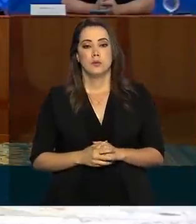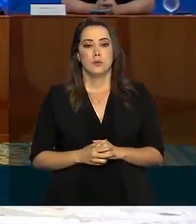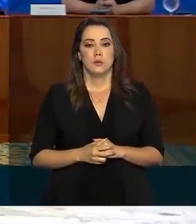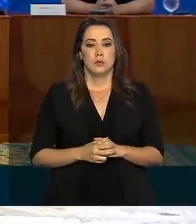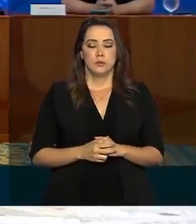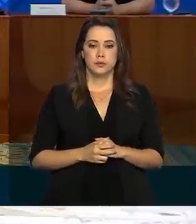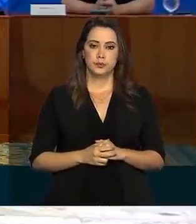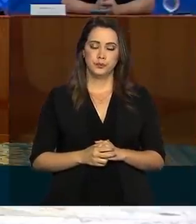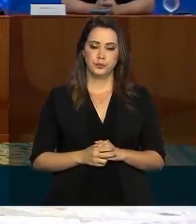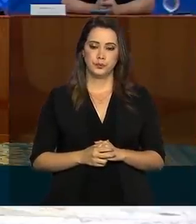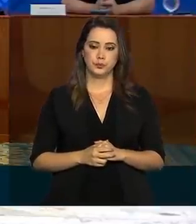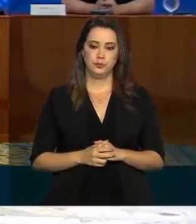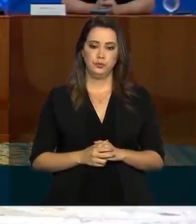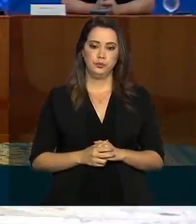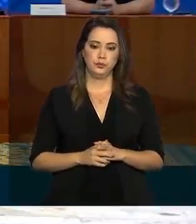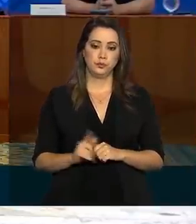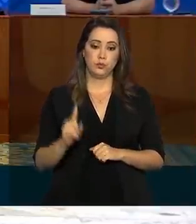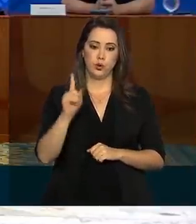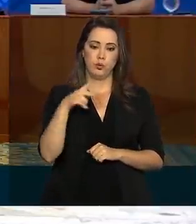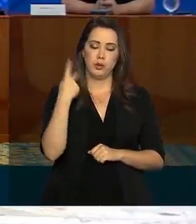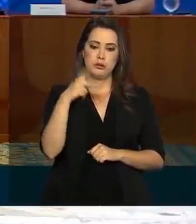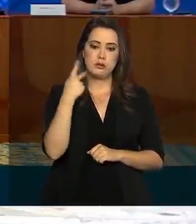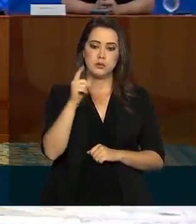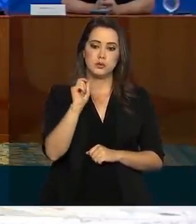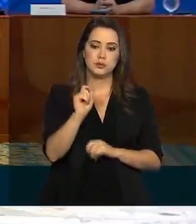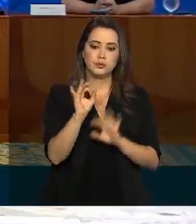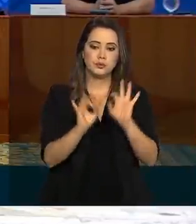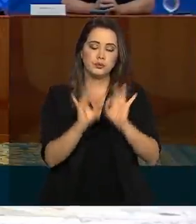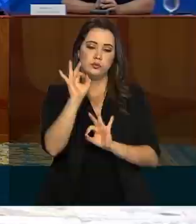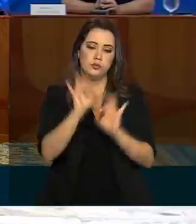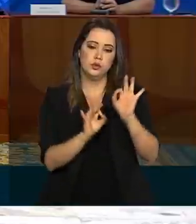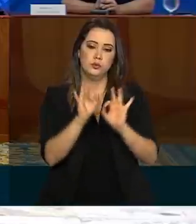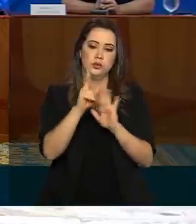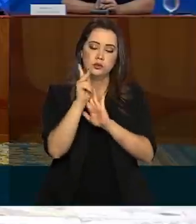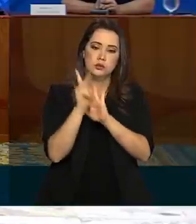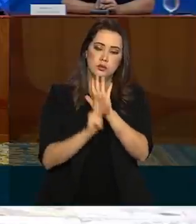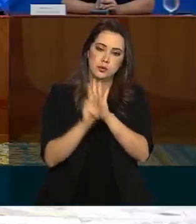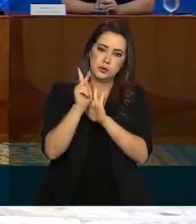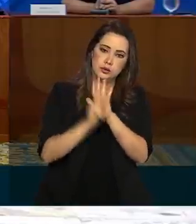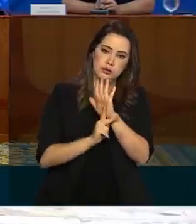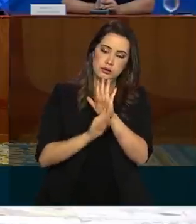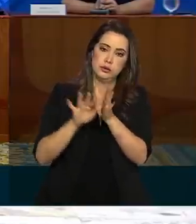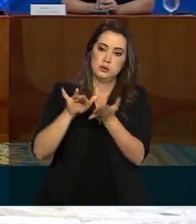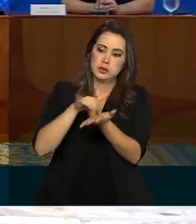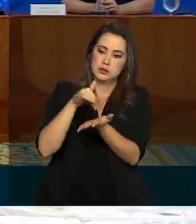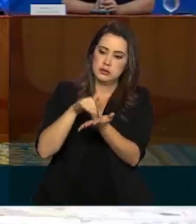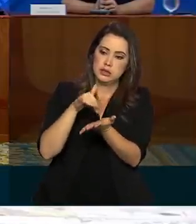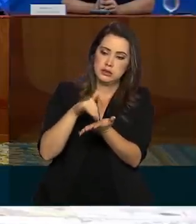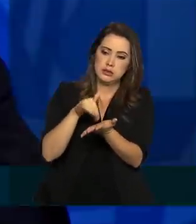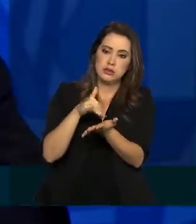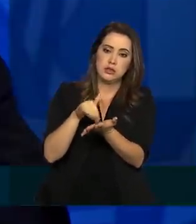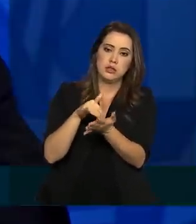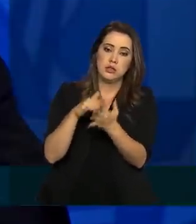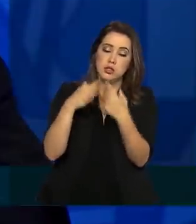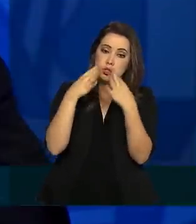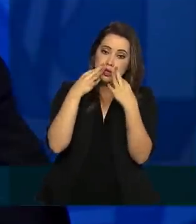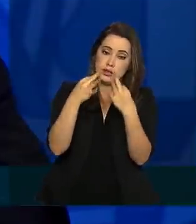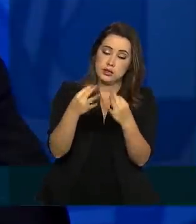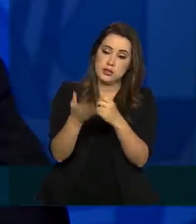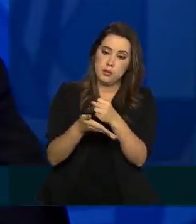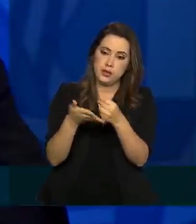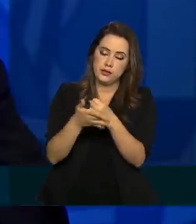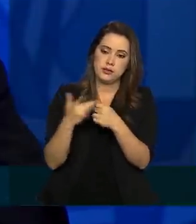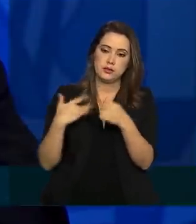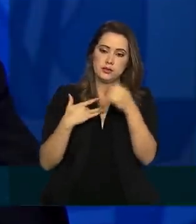Uma dessas políticas que foi a elaboração de uma portaria pela Secretaria de Atenção Primária e Saúde para